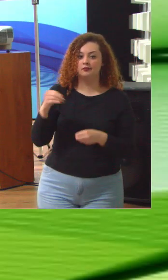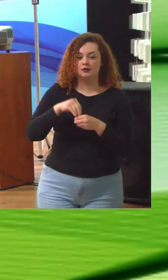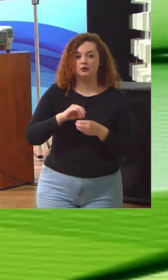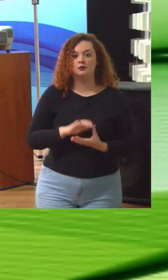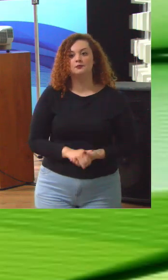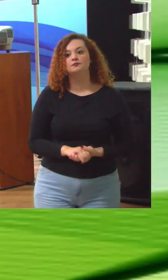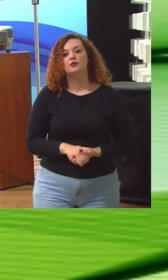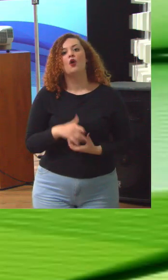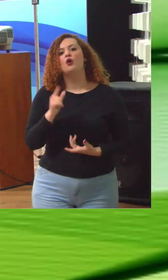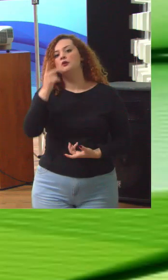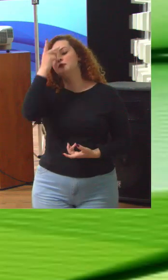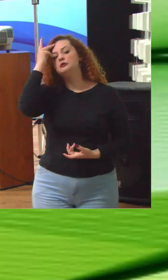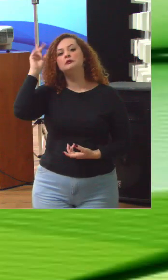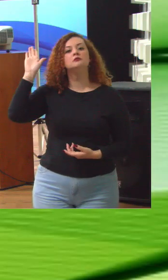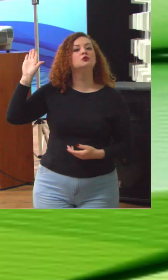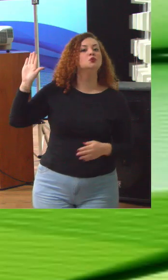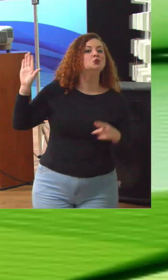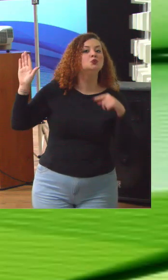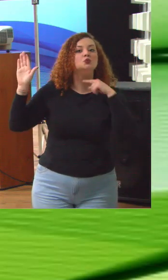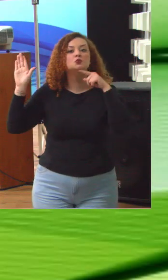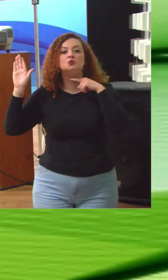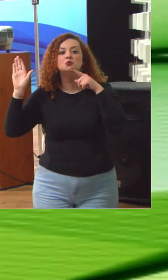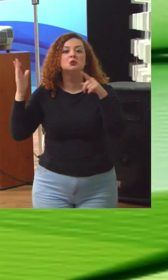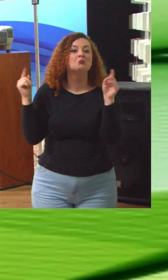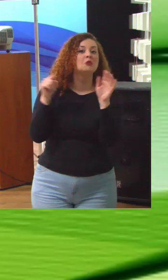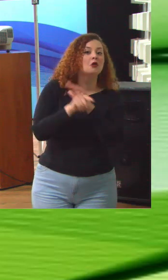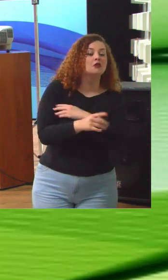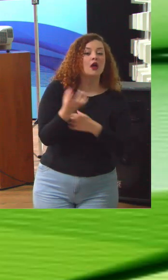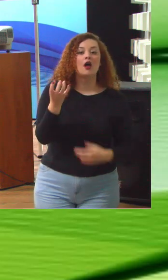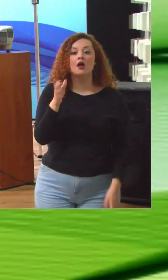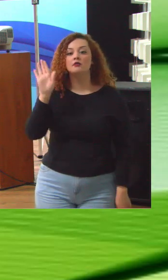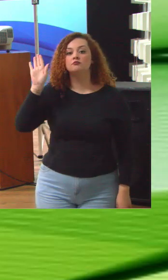mais alguém tem alguma dúvida quer fazer uma pergunta